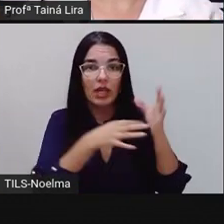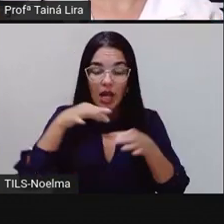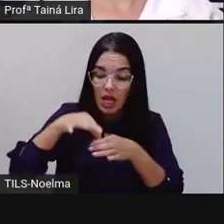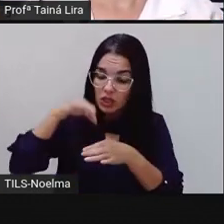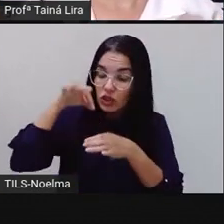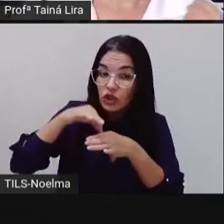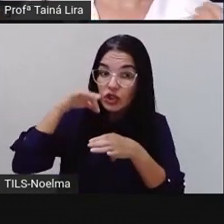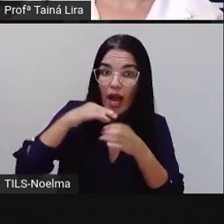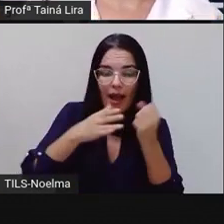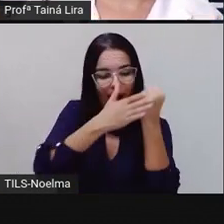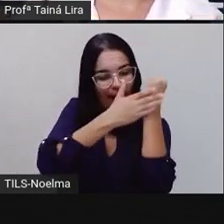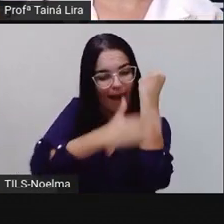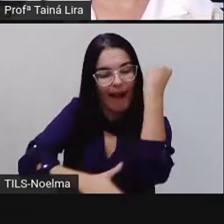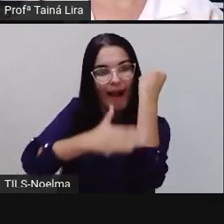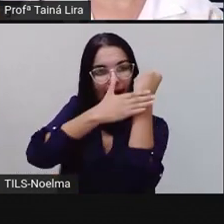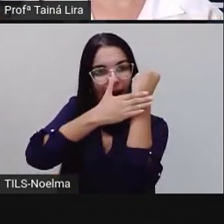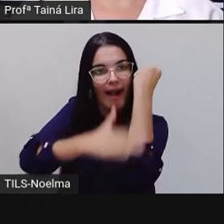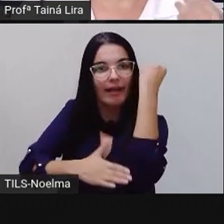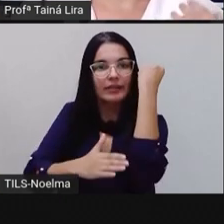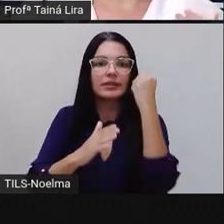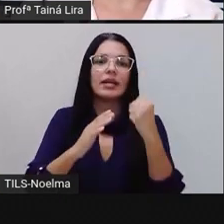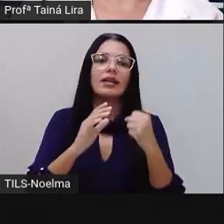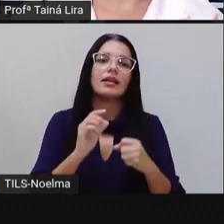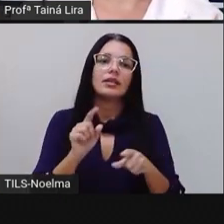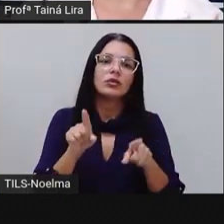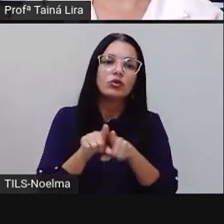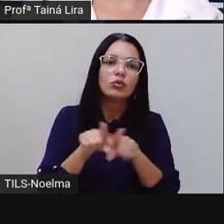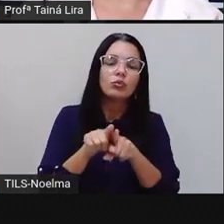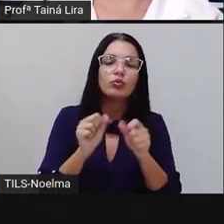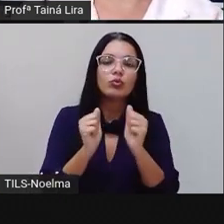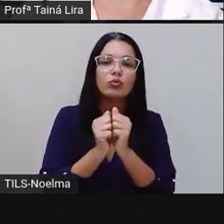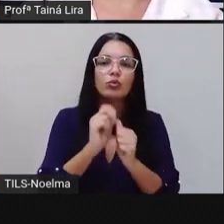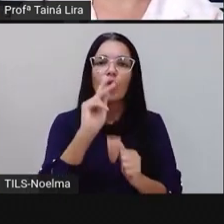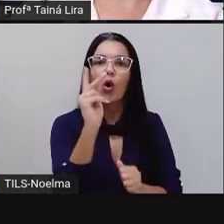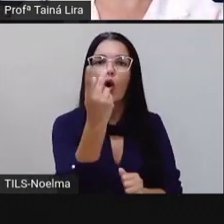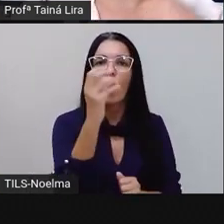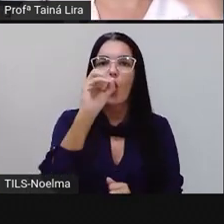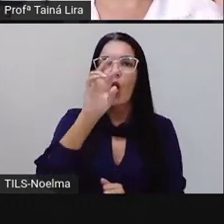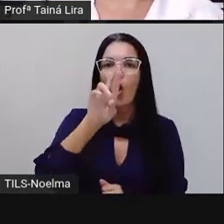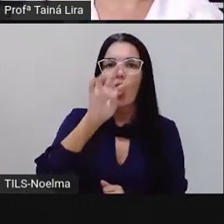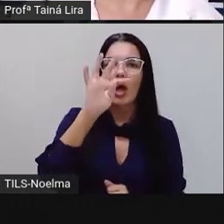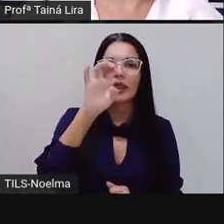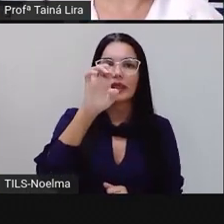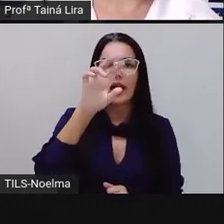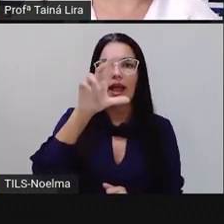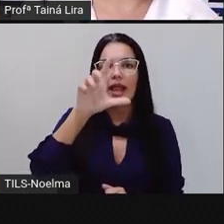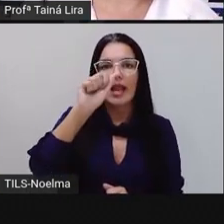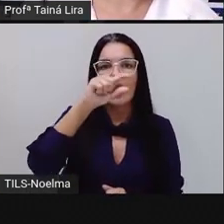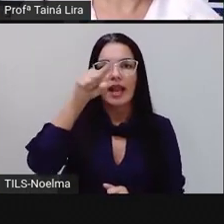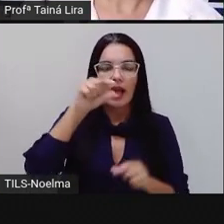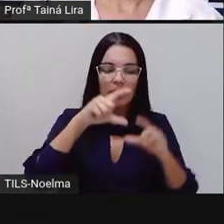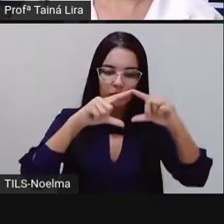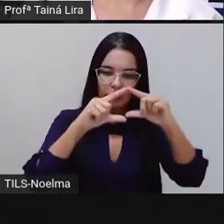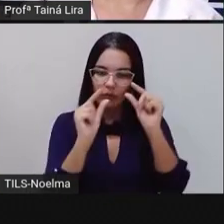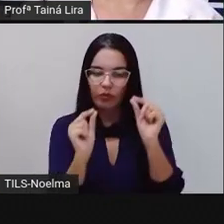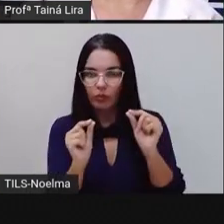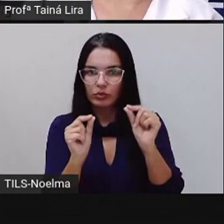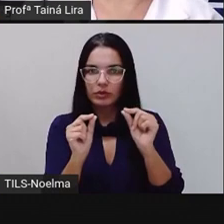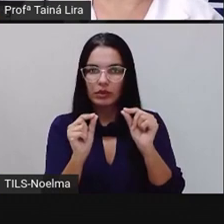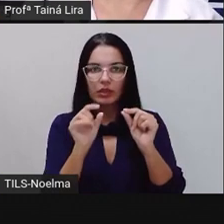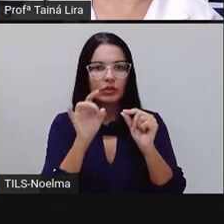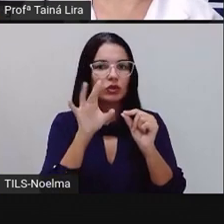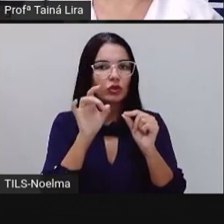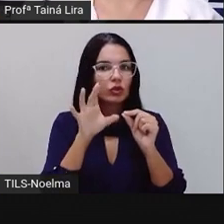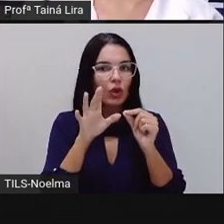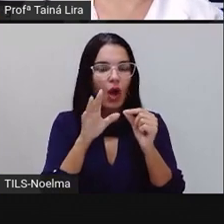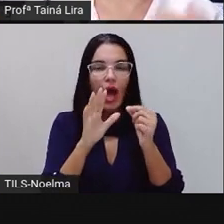chá de casca de abacaxi com hortelã. Então, aqui a gente vai usar a casca da fruta, tá bom? Não é a